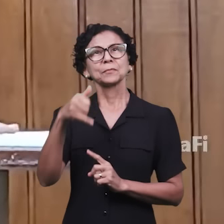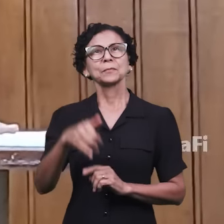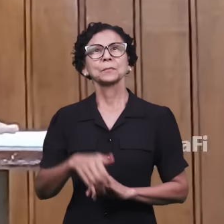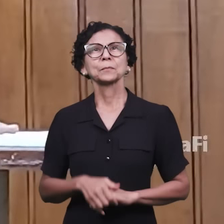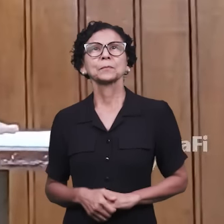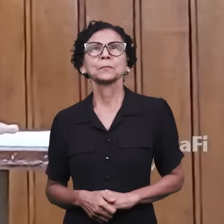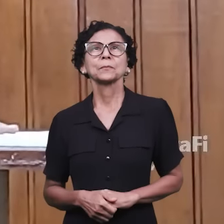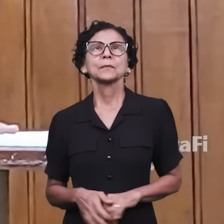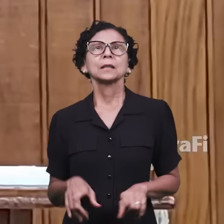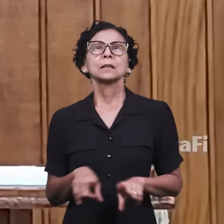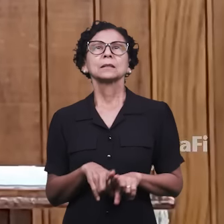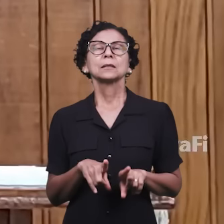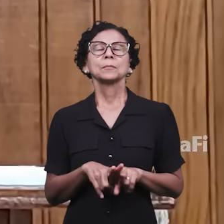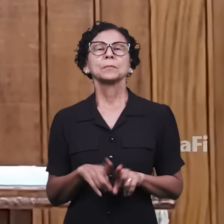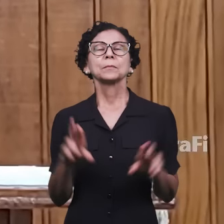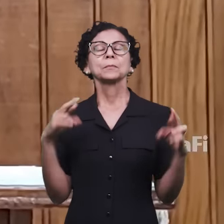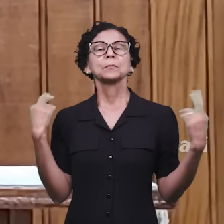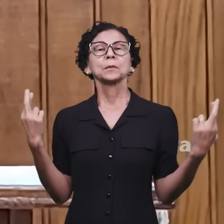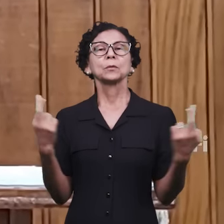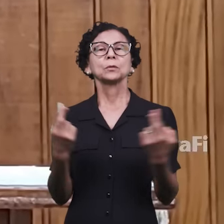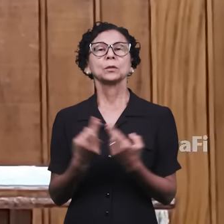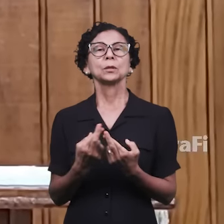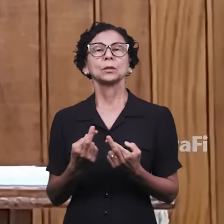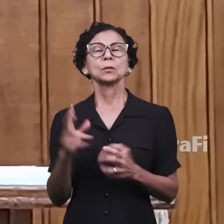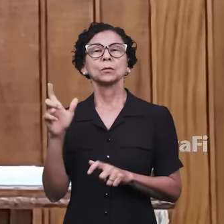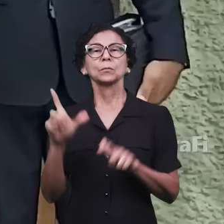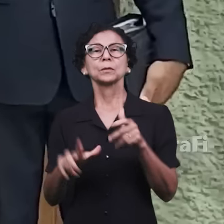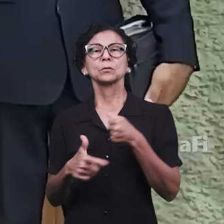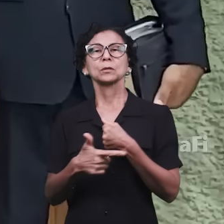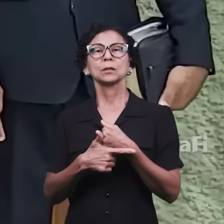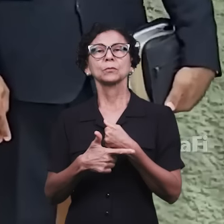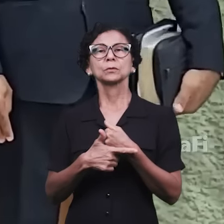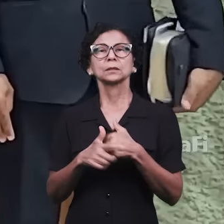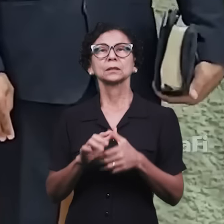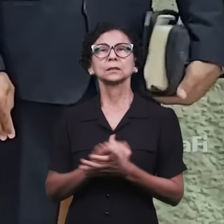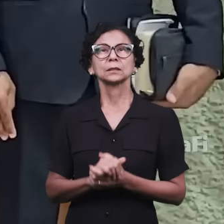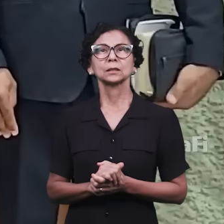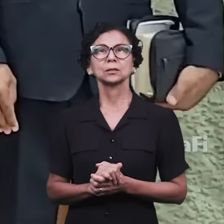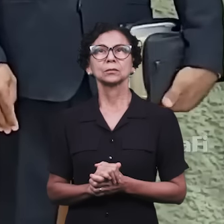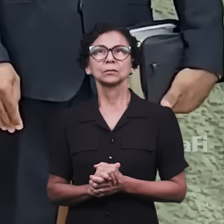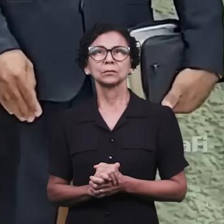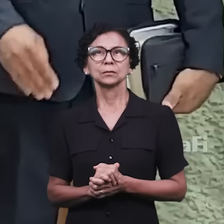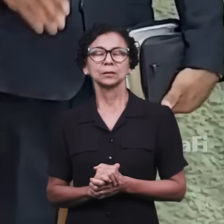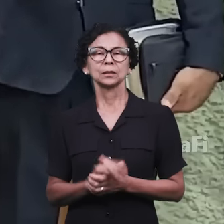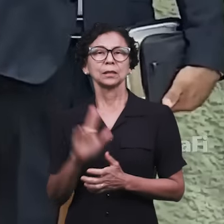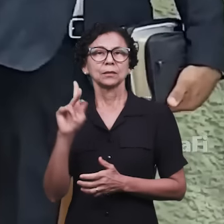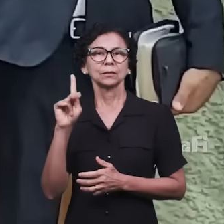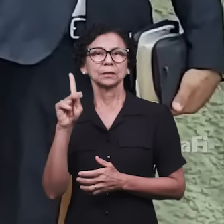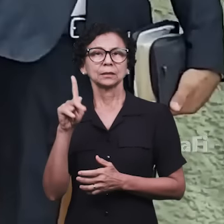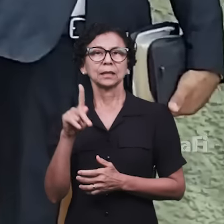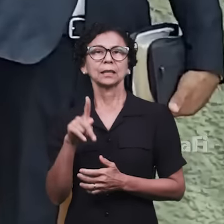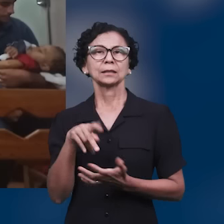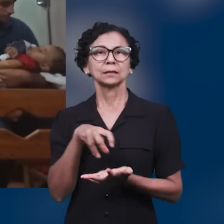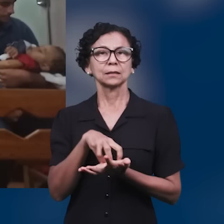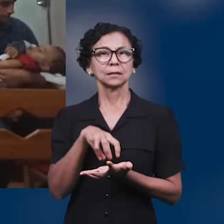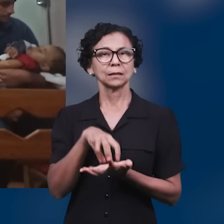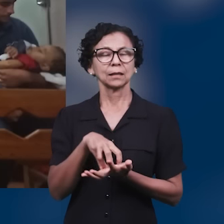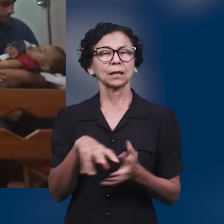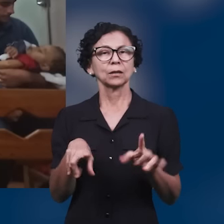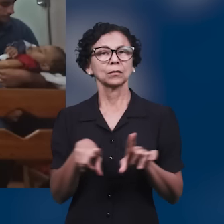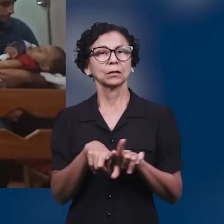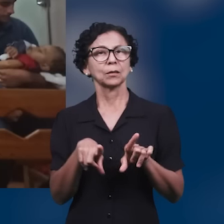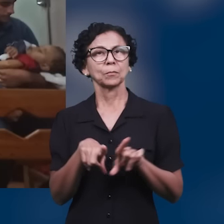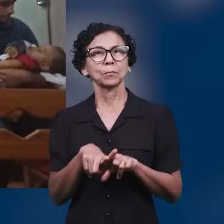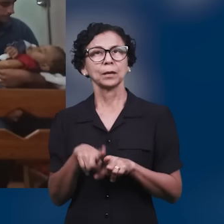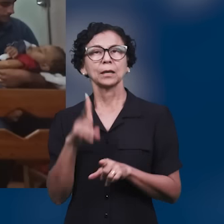também de uma outra reunião com os irmãos que têm função, agora na ICM Central 1, em Governador Valadares. Fotos de uma